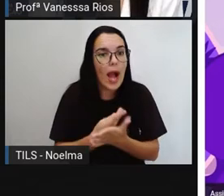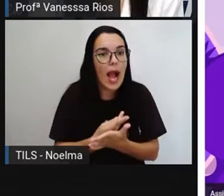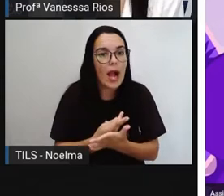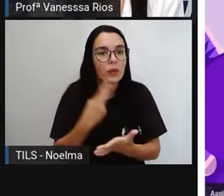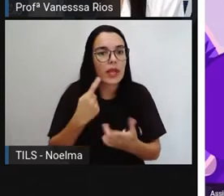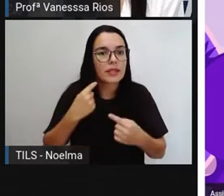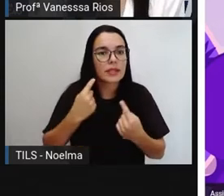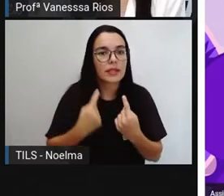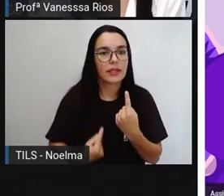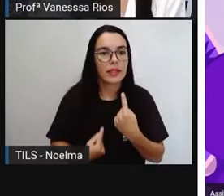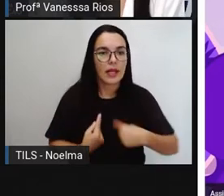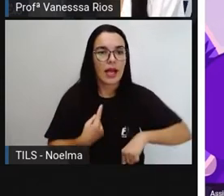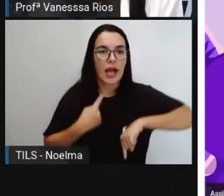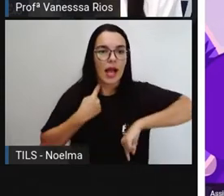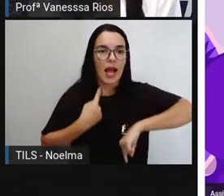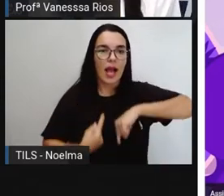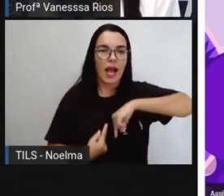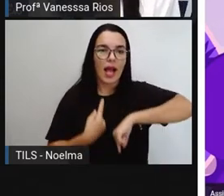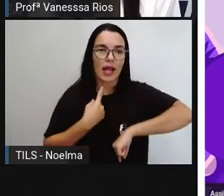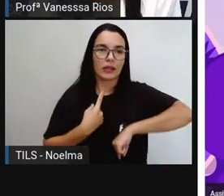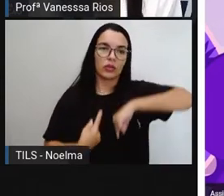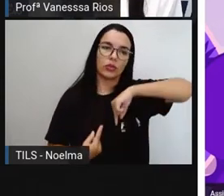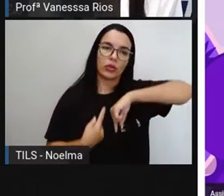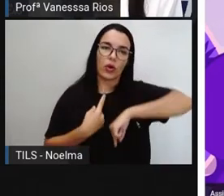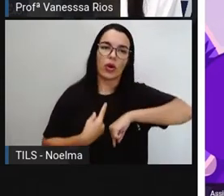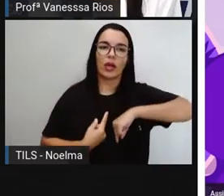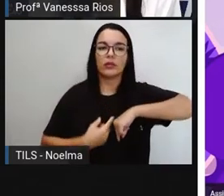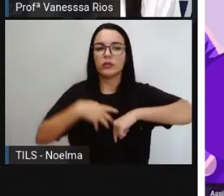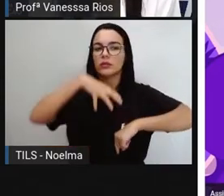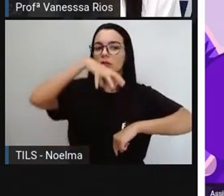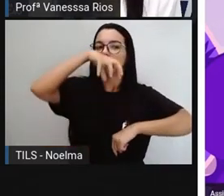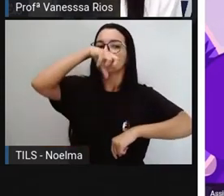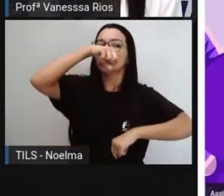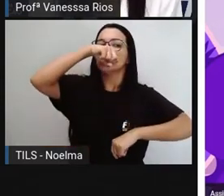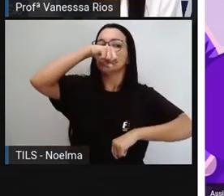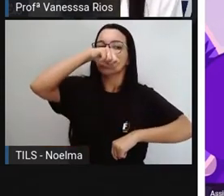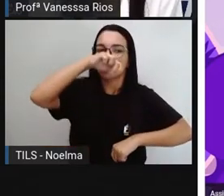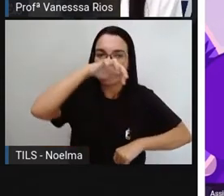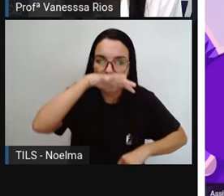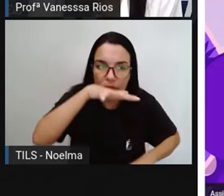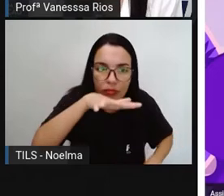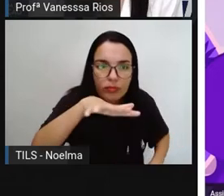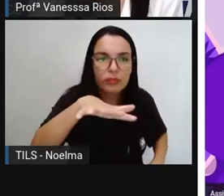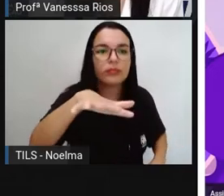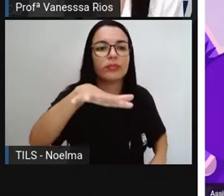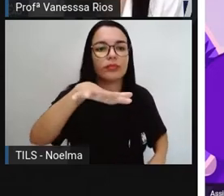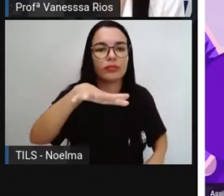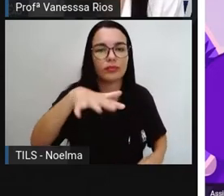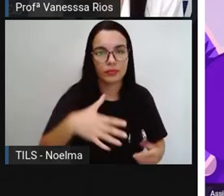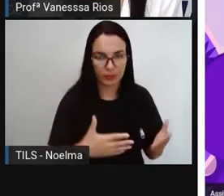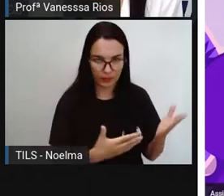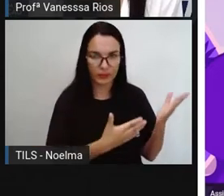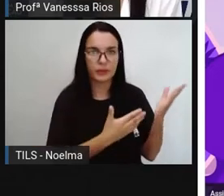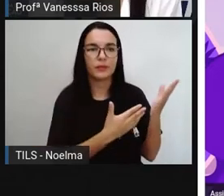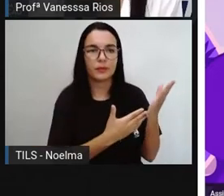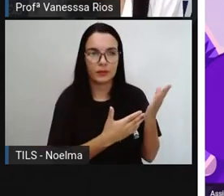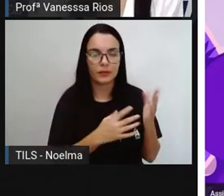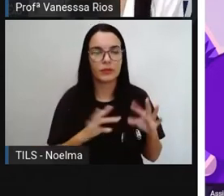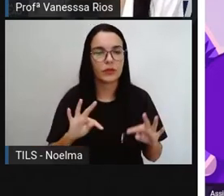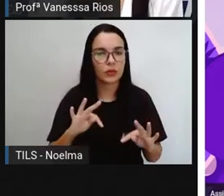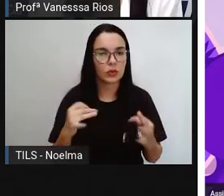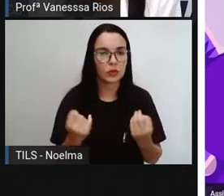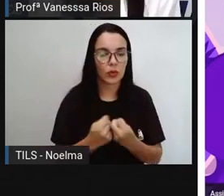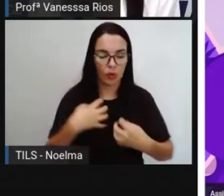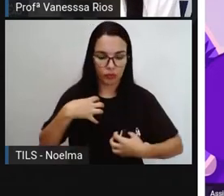dinâmica como todo esse processo vai acontecendo, por quais órgãos passam e também qual a função de cada órgão aí